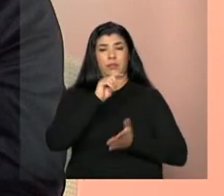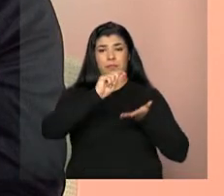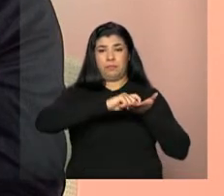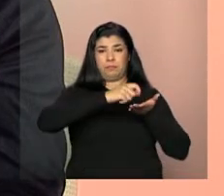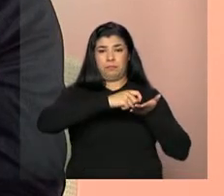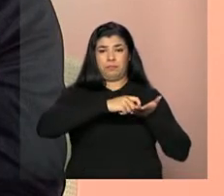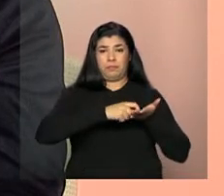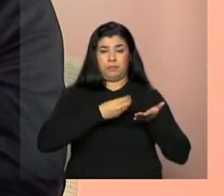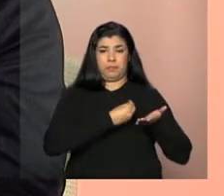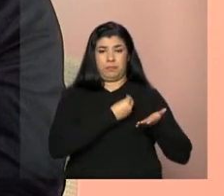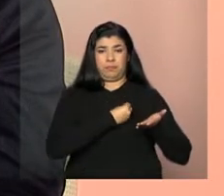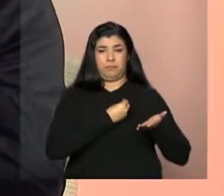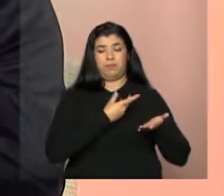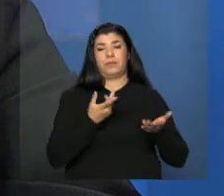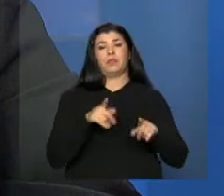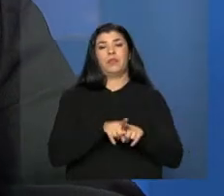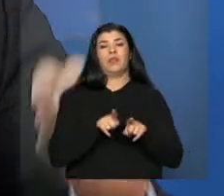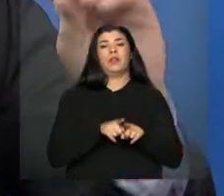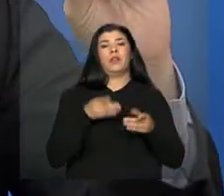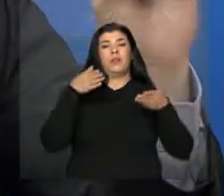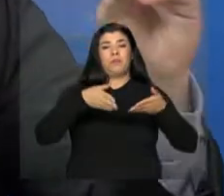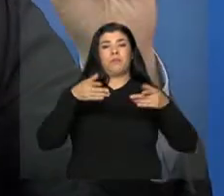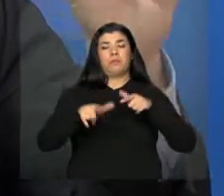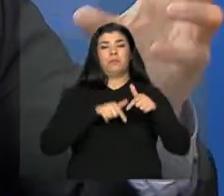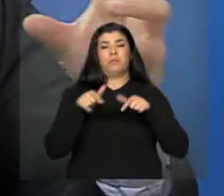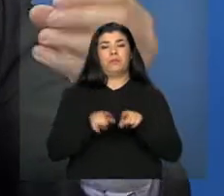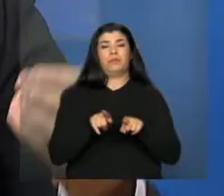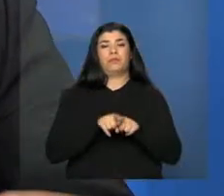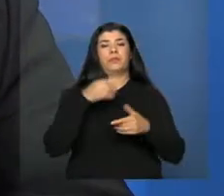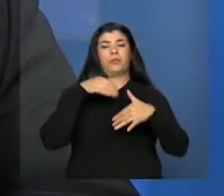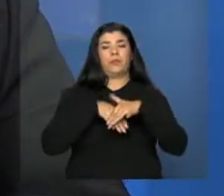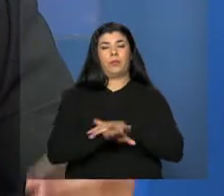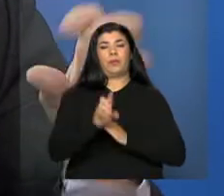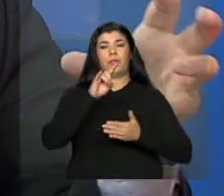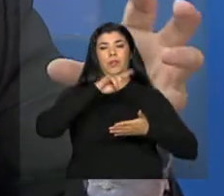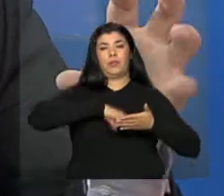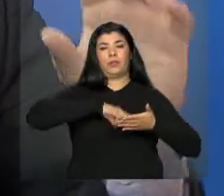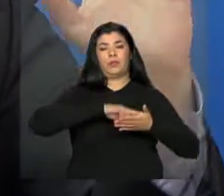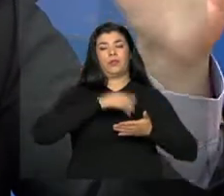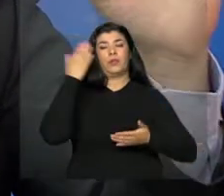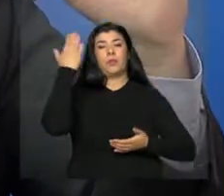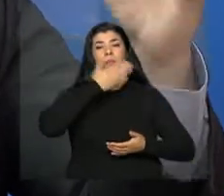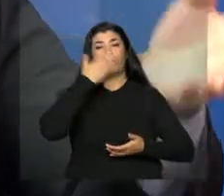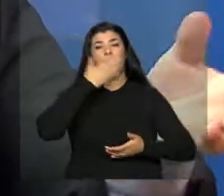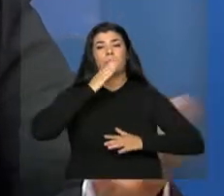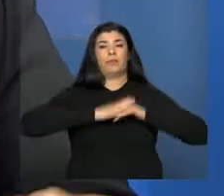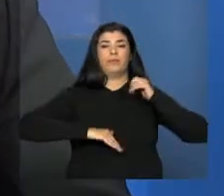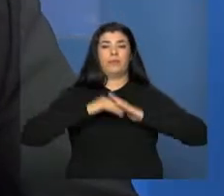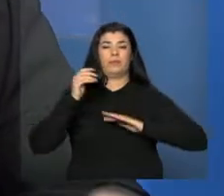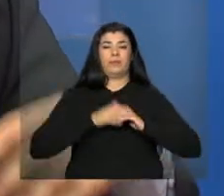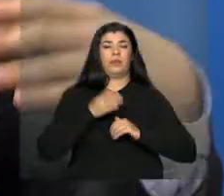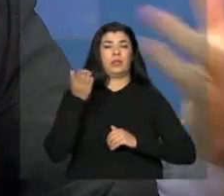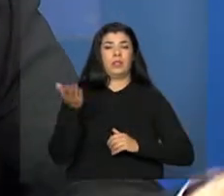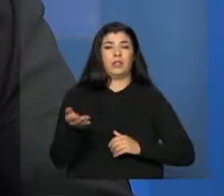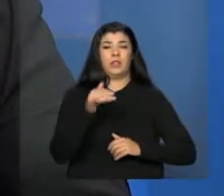dentro do possível, guardar documentos necessários que comprovem a atividade daquele trabalhador, os projetos que ele vem